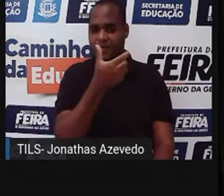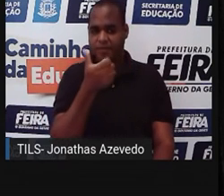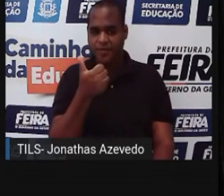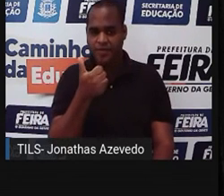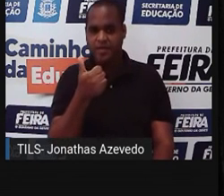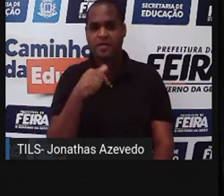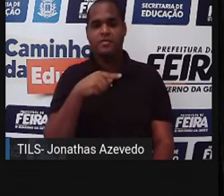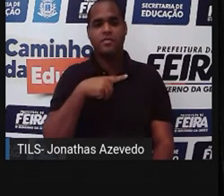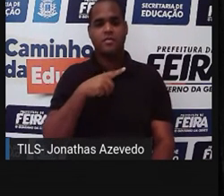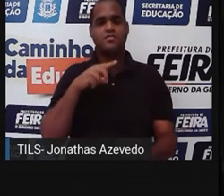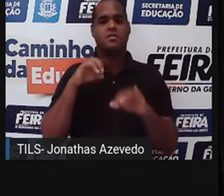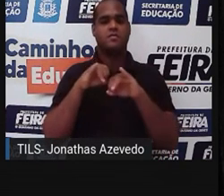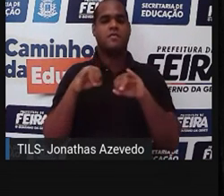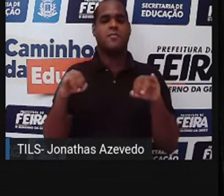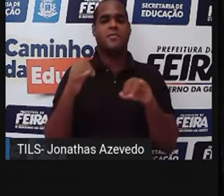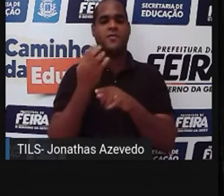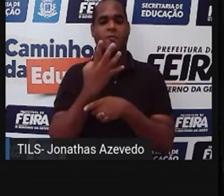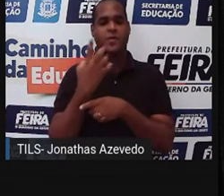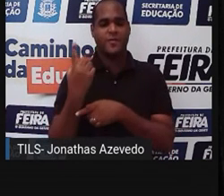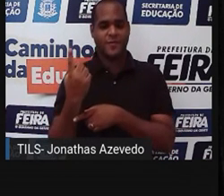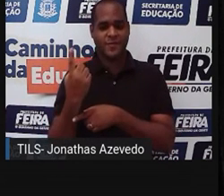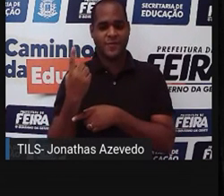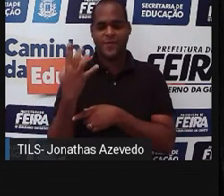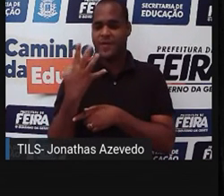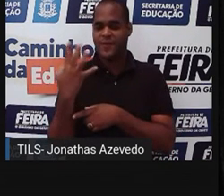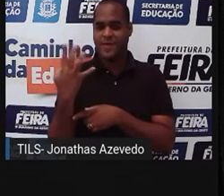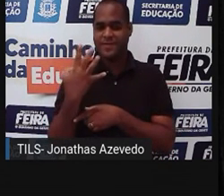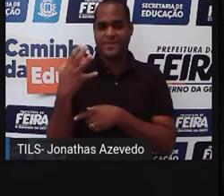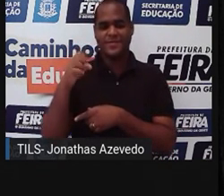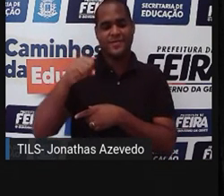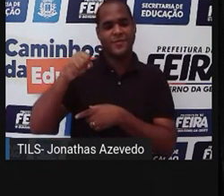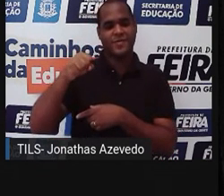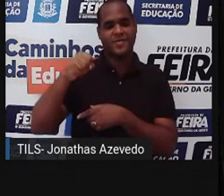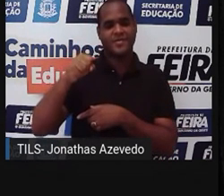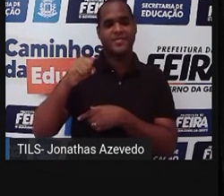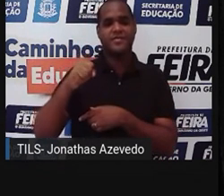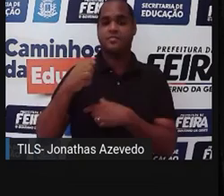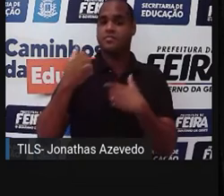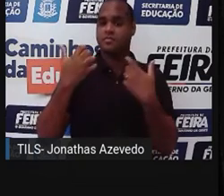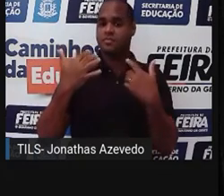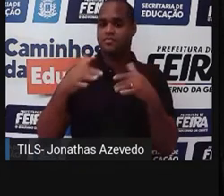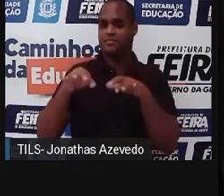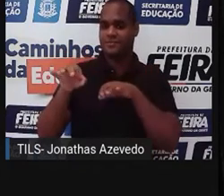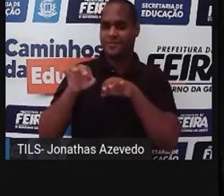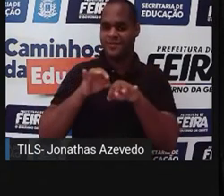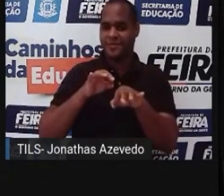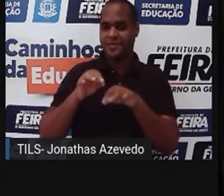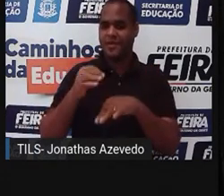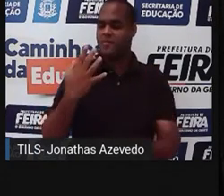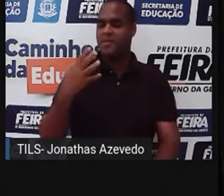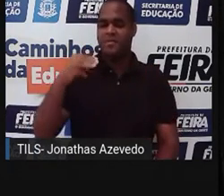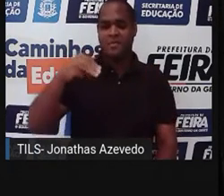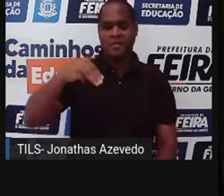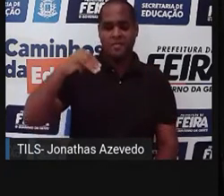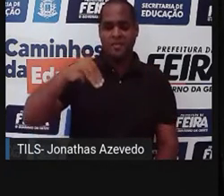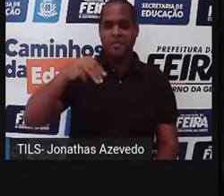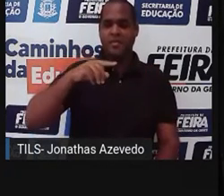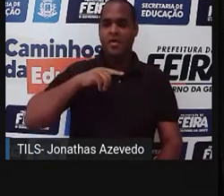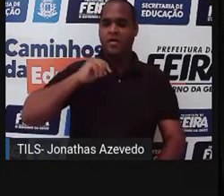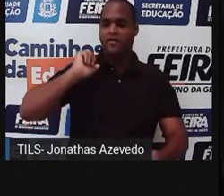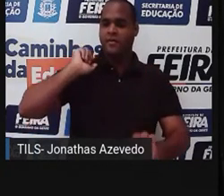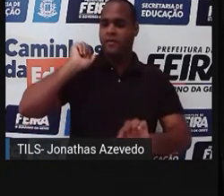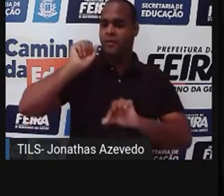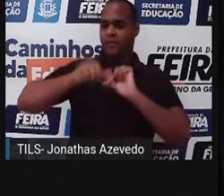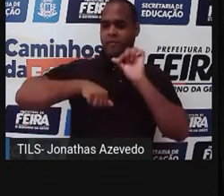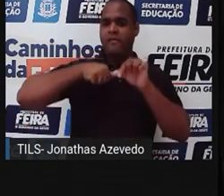atualizada há 44 segundos. Percebam que na anterior, há quatro minutos. Houve outra